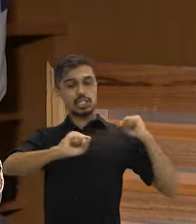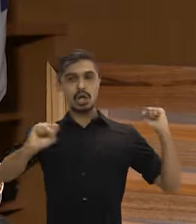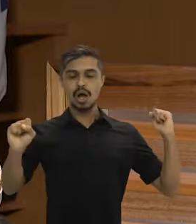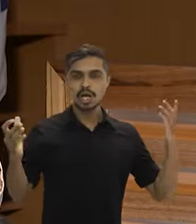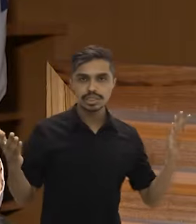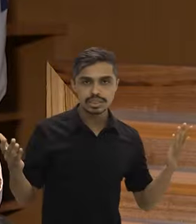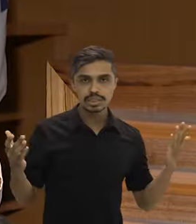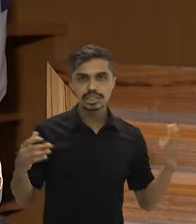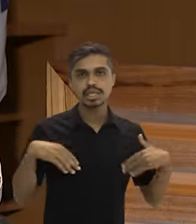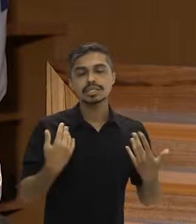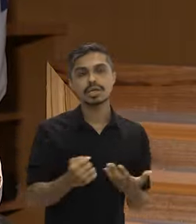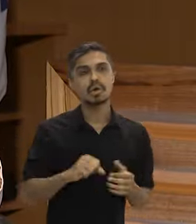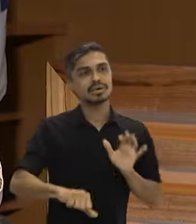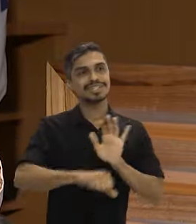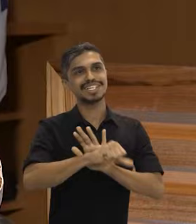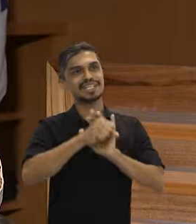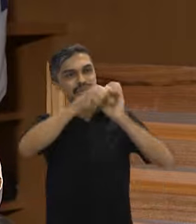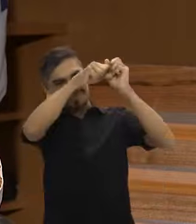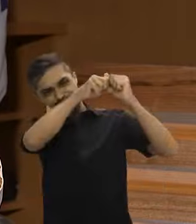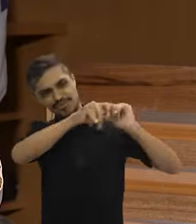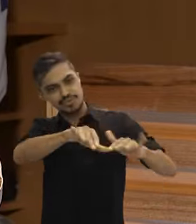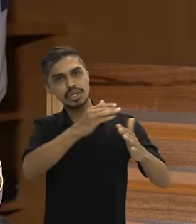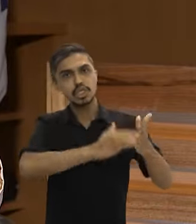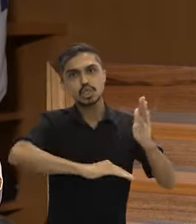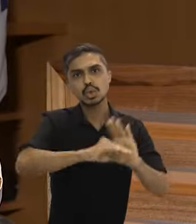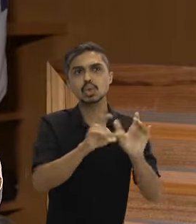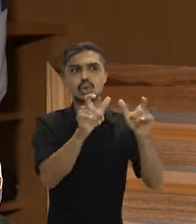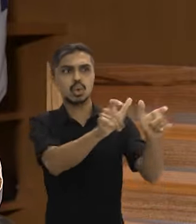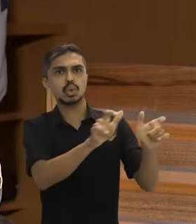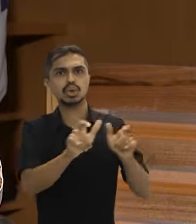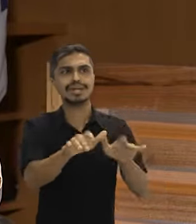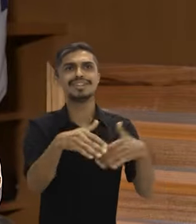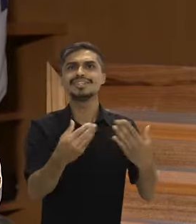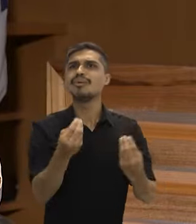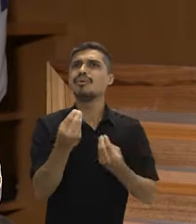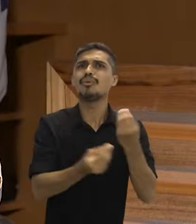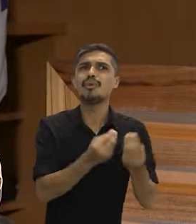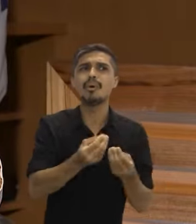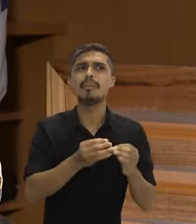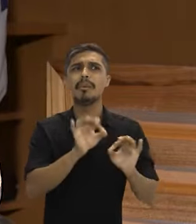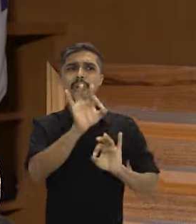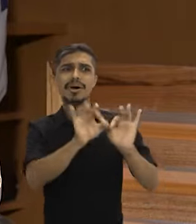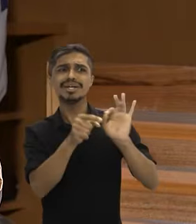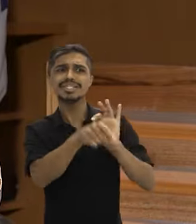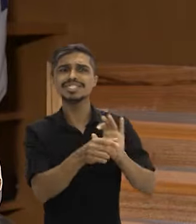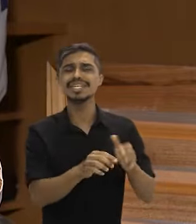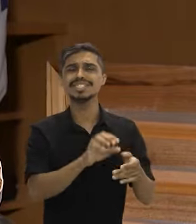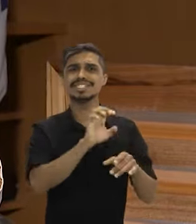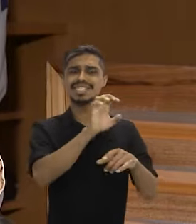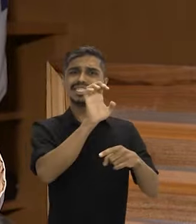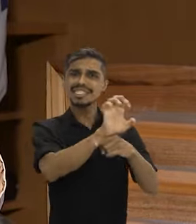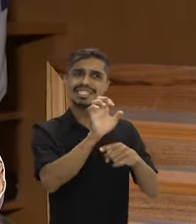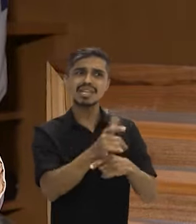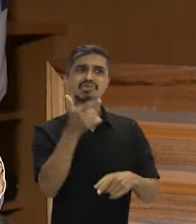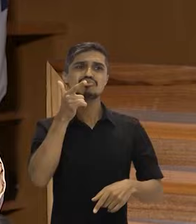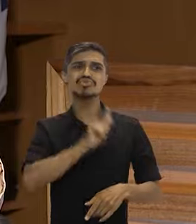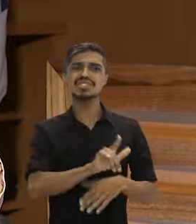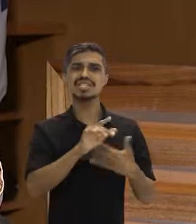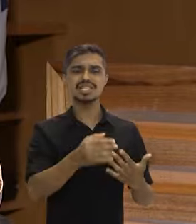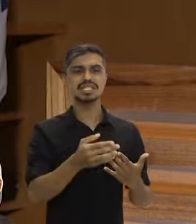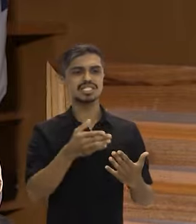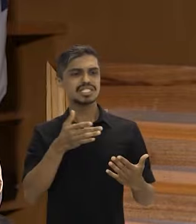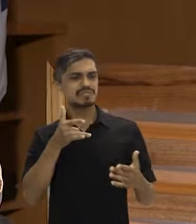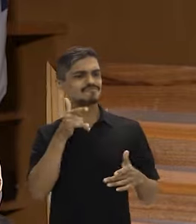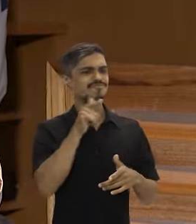E uma atuação do crime em todo o território. Então, como você garante que esse Estado funcione, possa chegar lá na